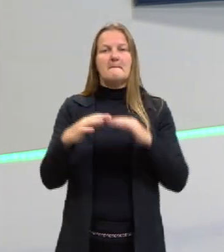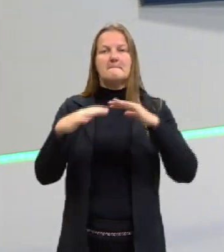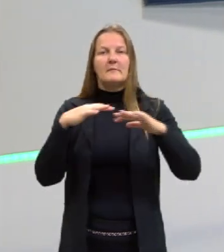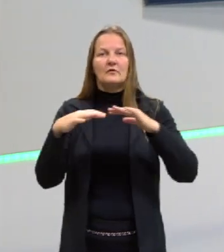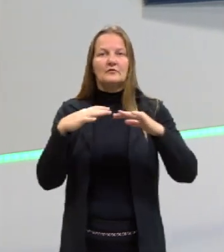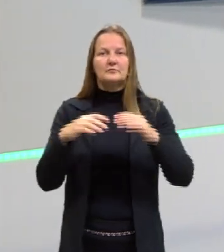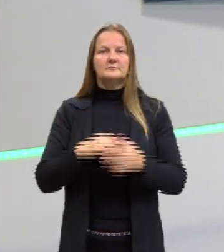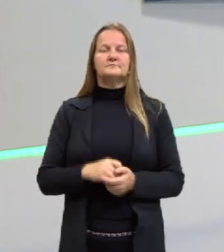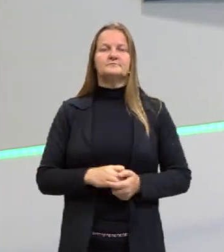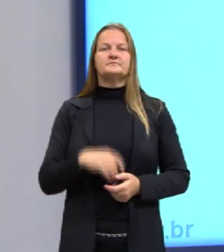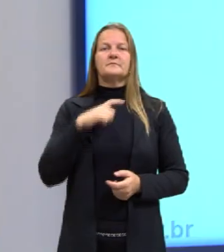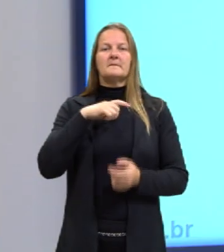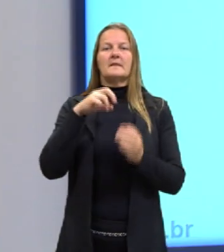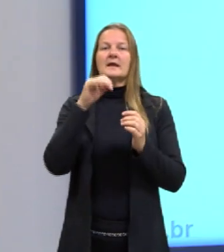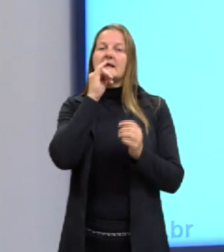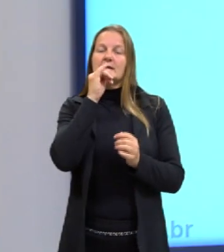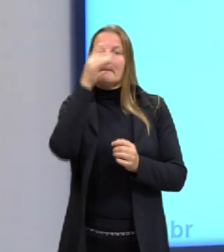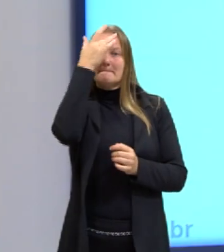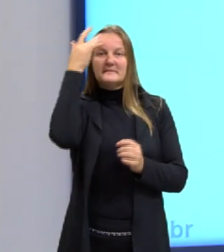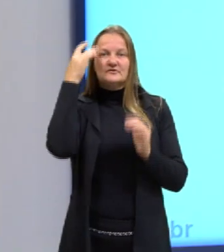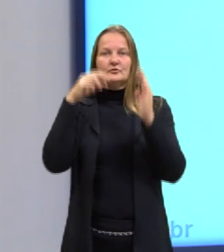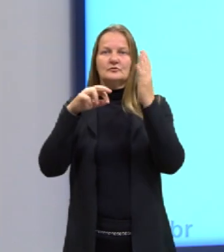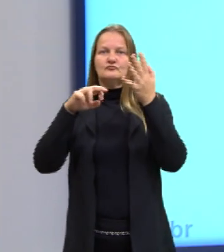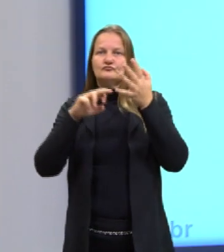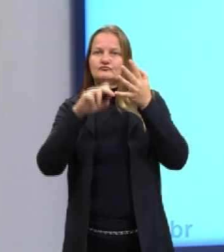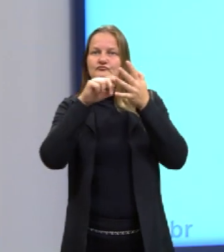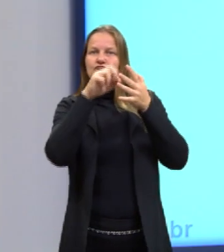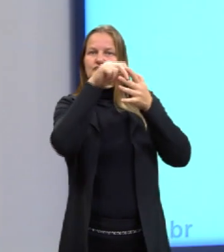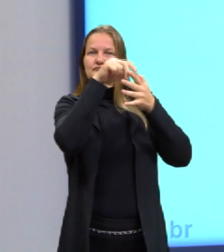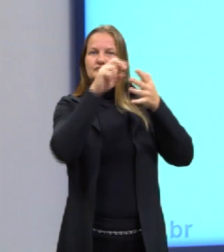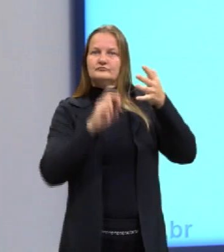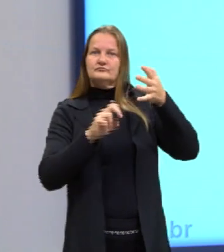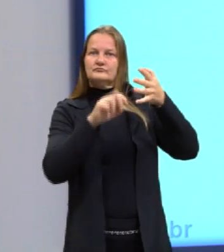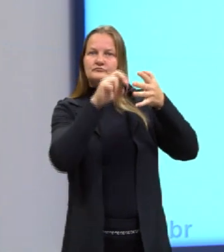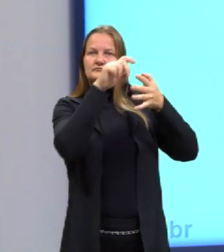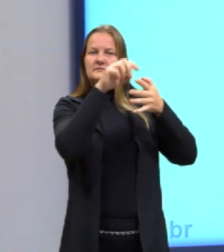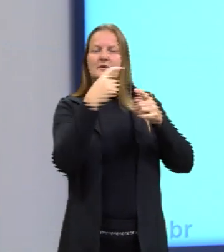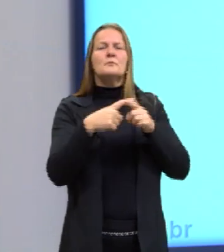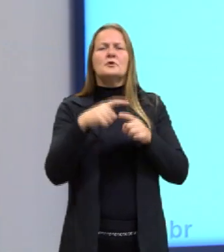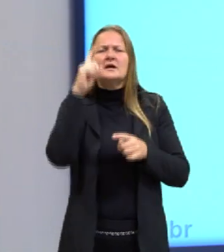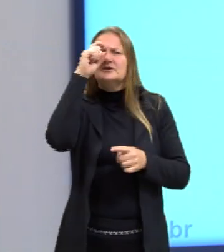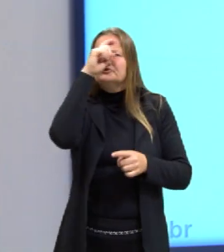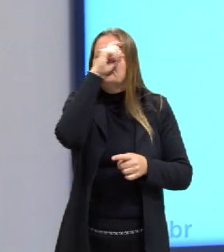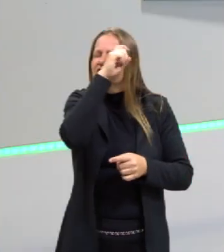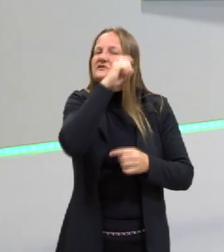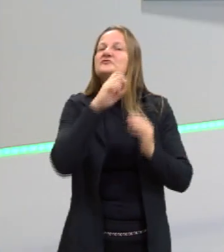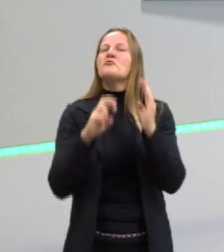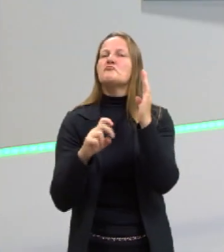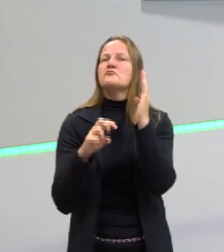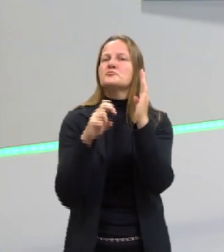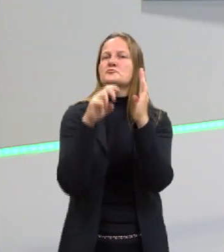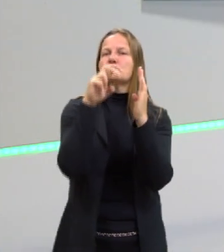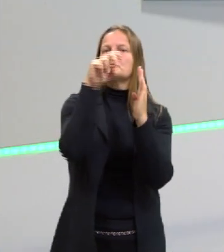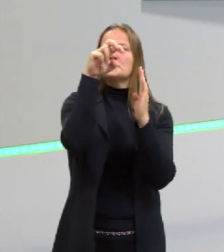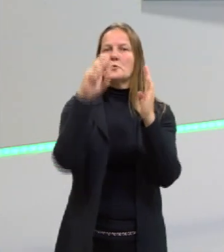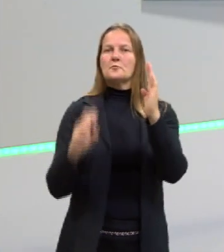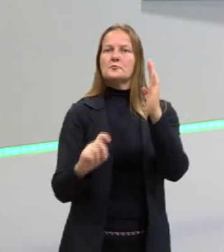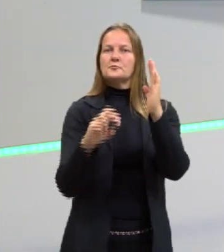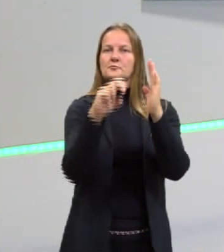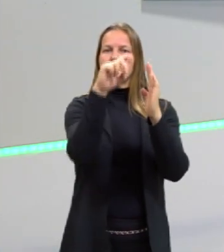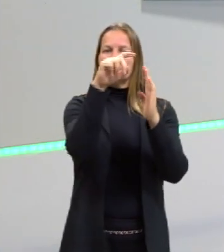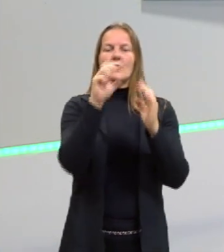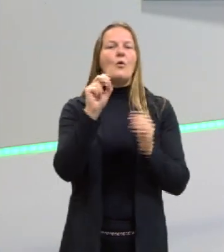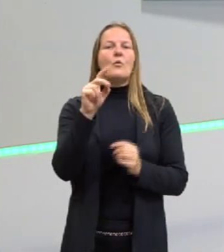um exemplo de uma pessoa subindo uma escada. Por que a gente sente muita dificuldade em subir escadas? Ou